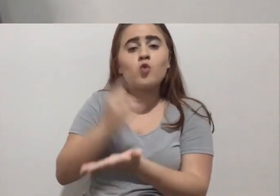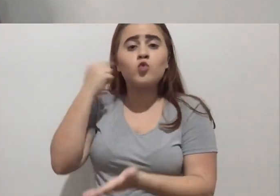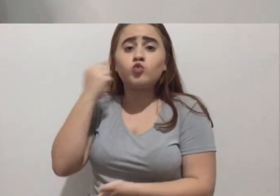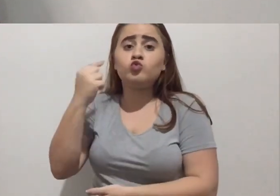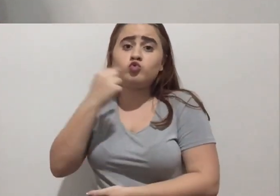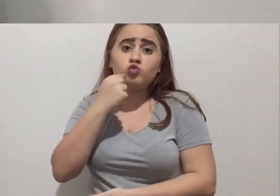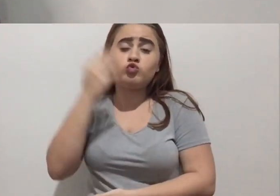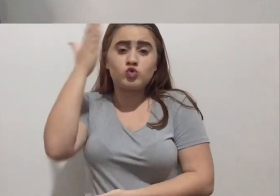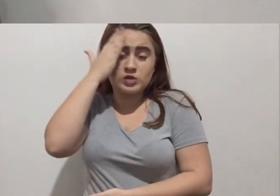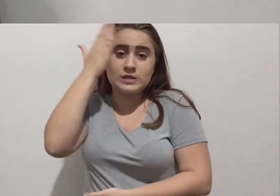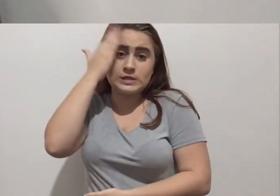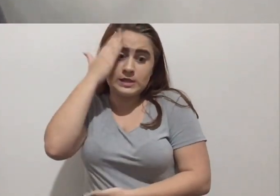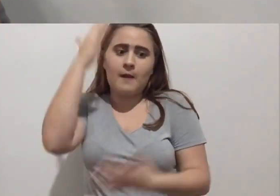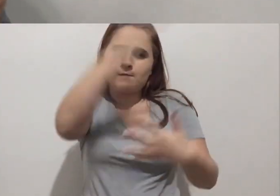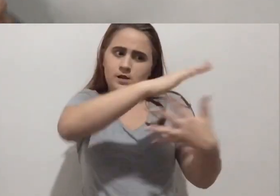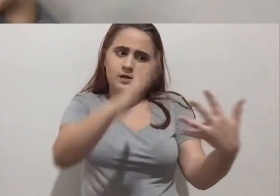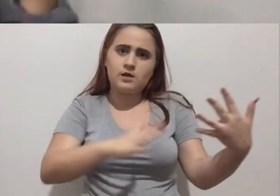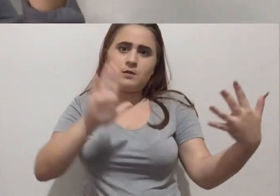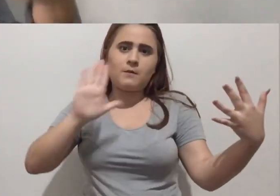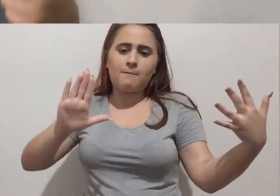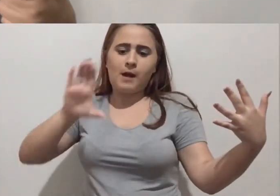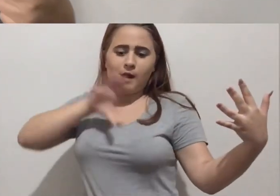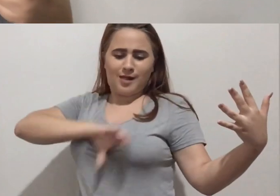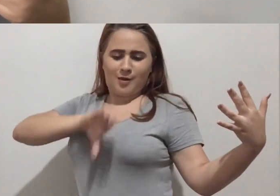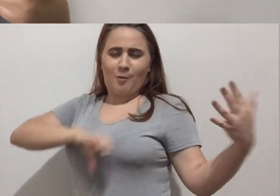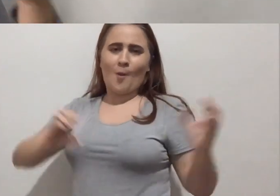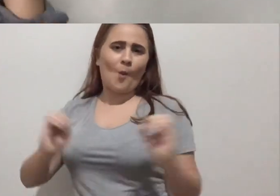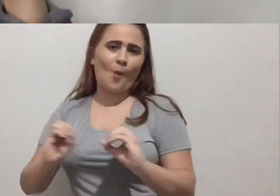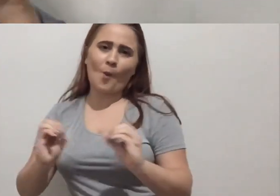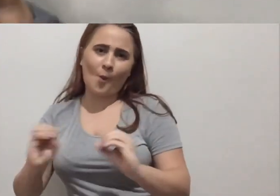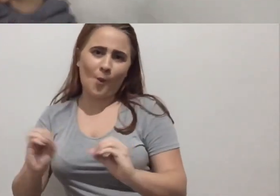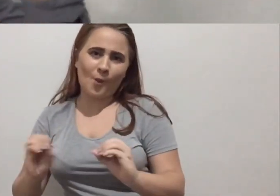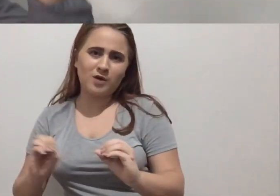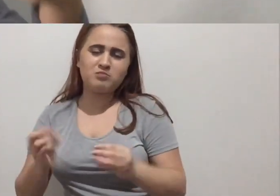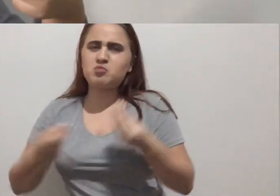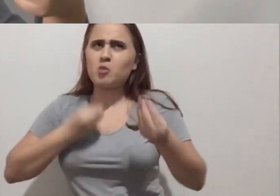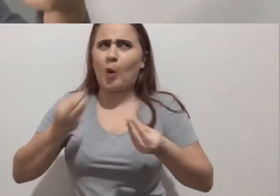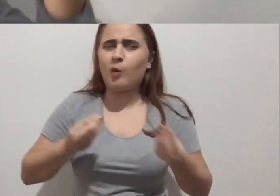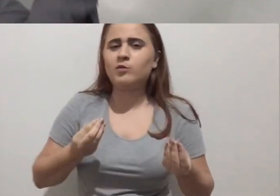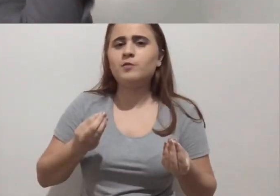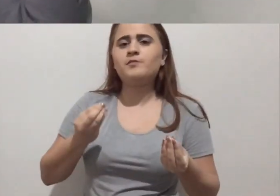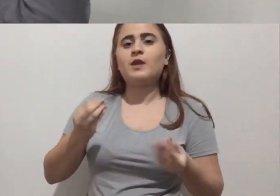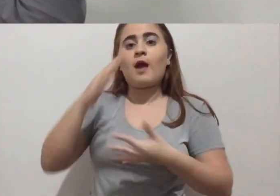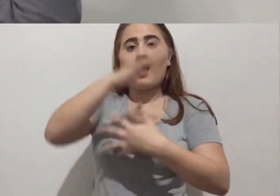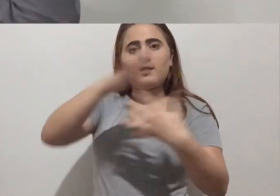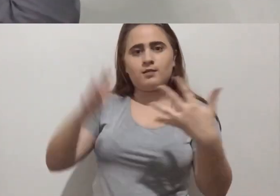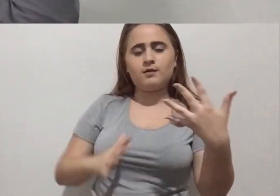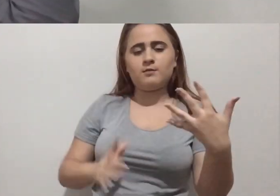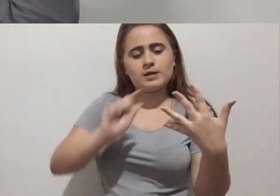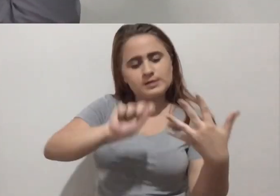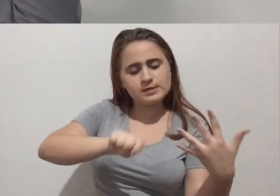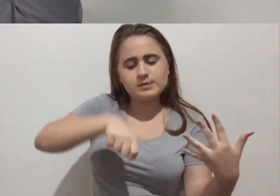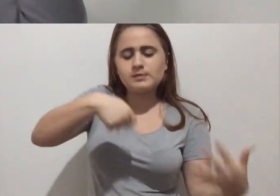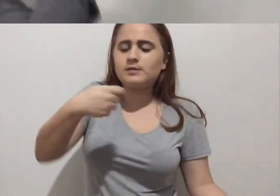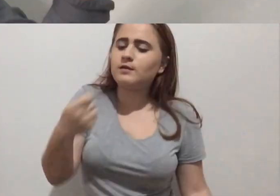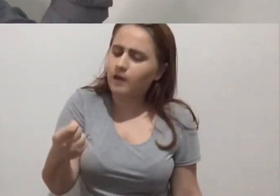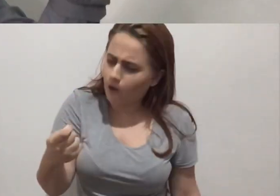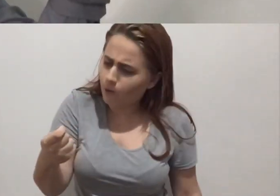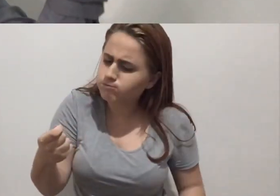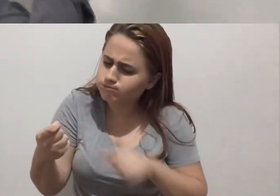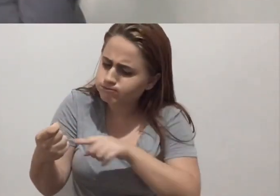sabem a língua portuguesa. Como assim? Eles sabem o sinal, né? Eles ligam o sinal a o que